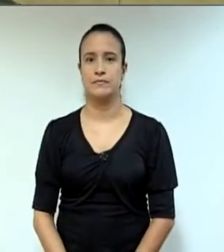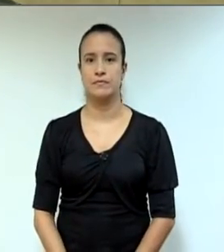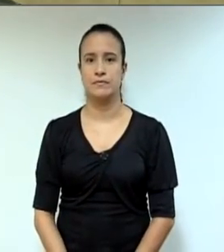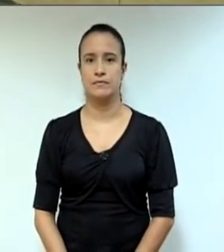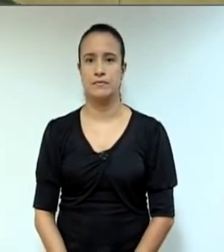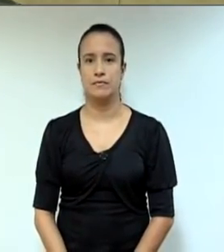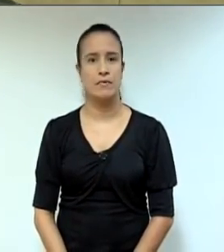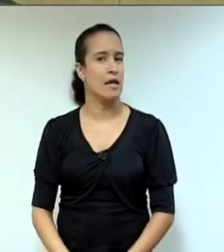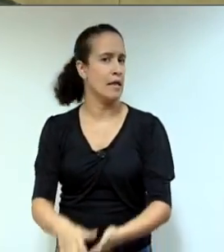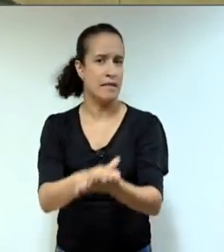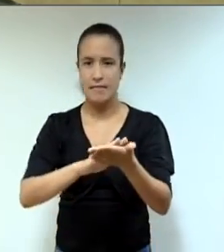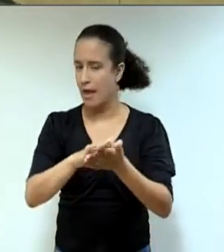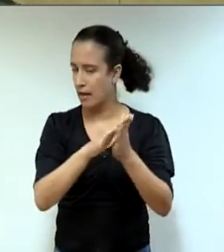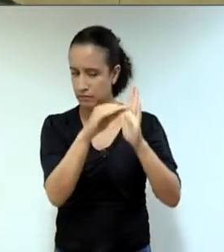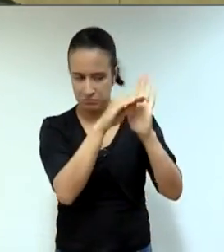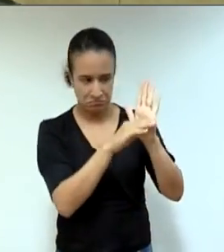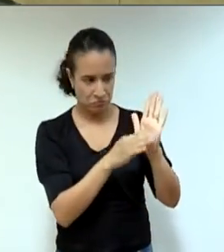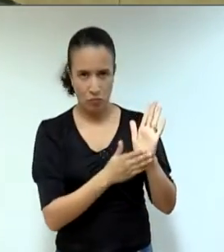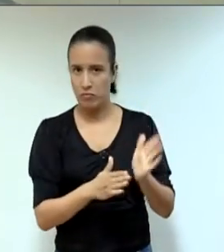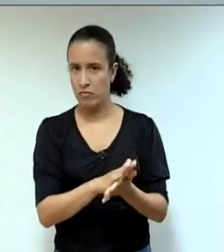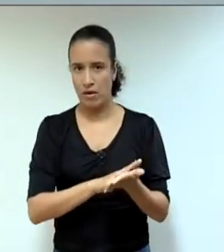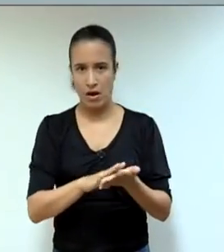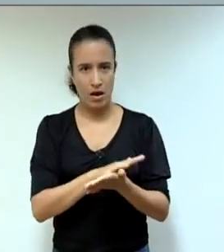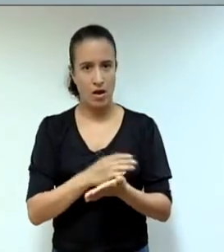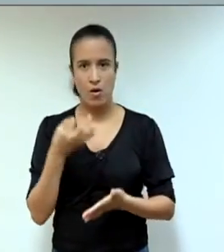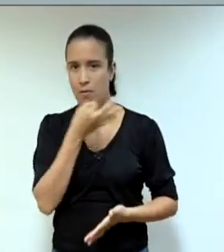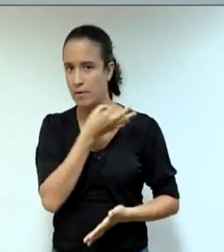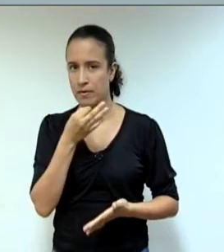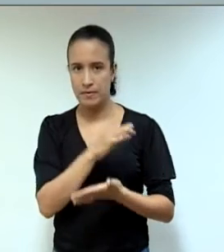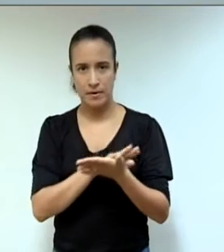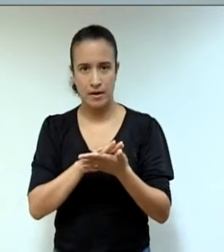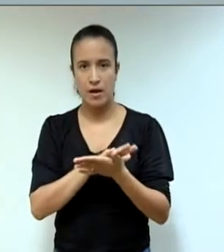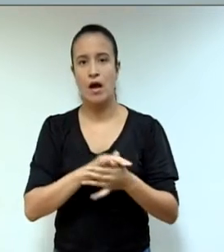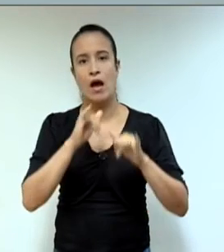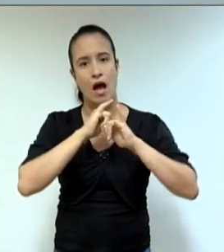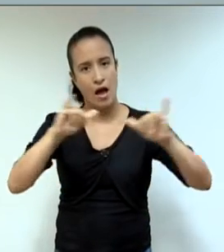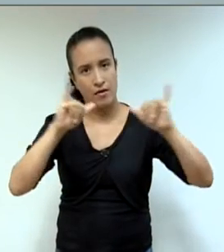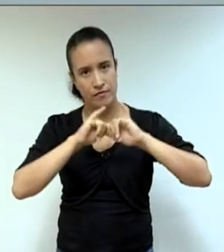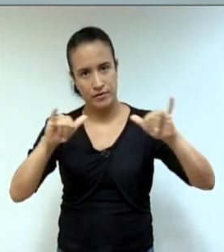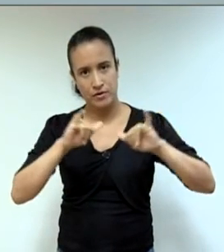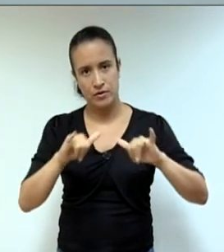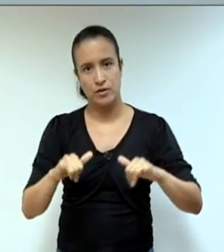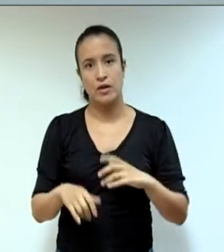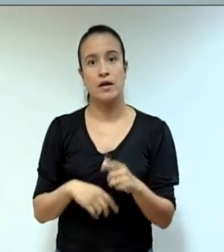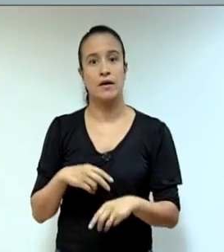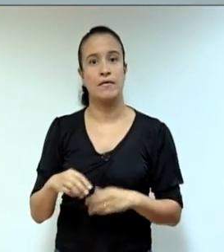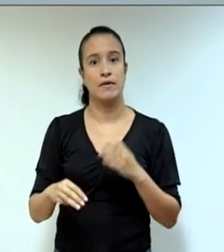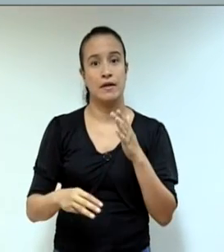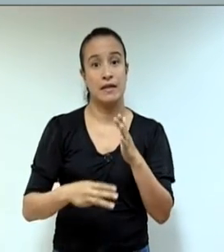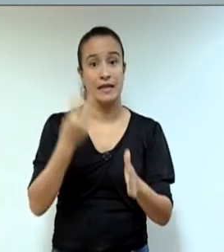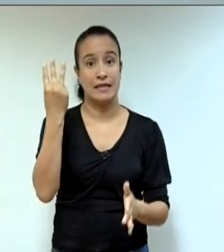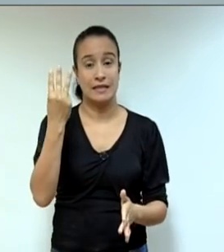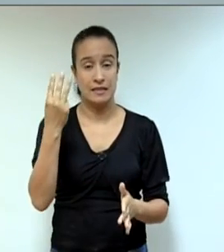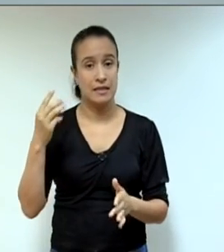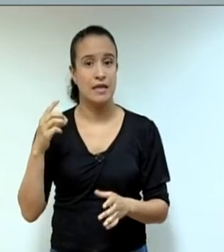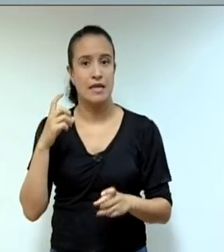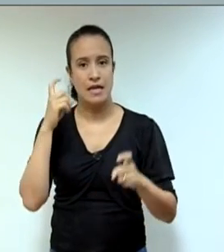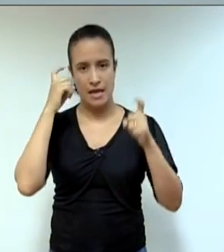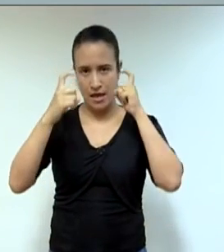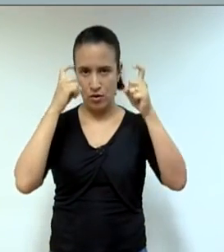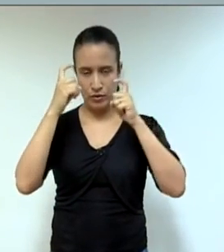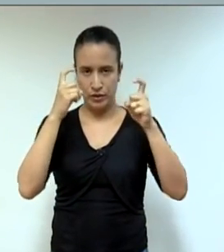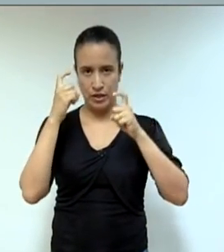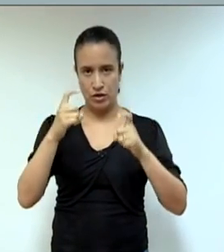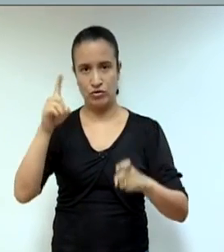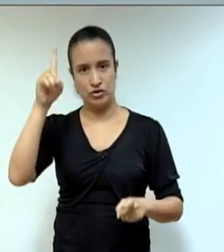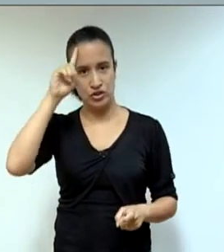Sr. mais havendo a ser tratado, ninguém querendo fazer uso da palavra, comunico a realização da terceira sessão ordinária, dia 26 de